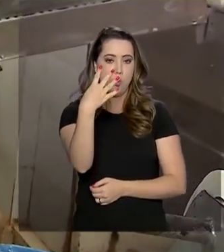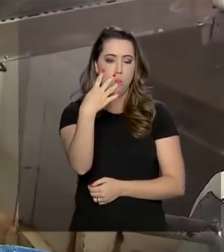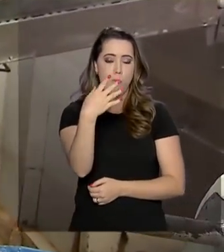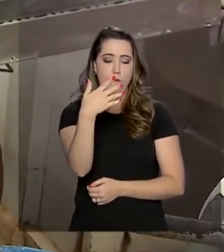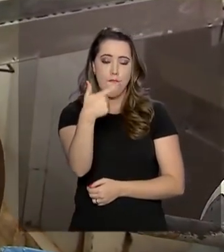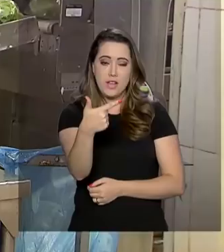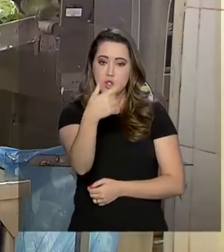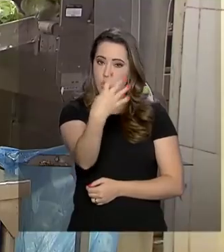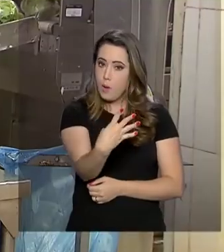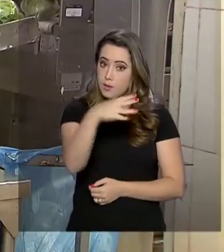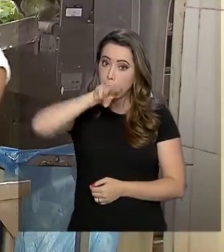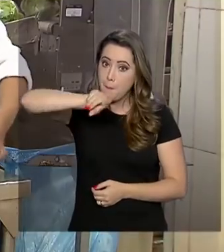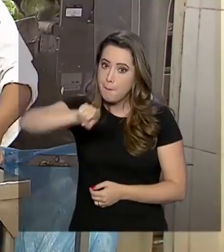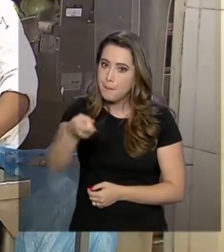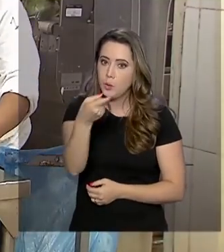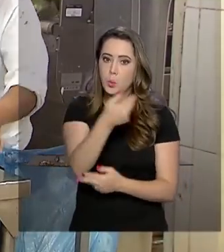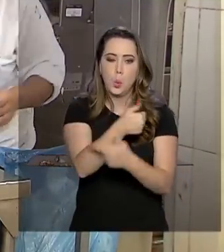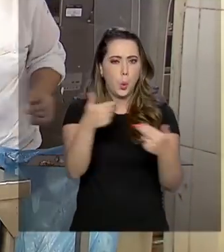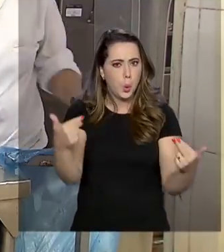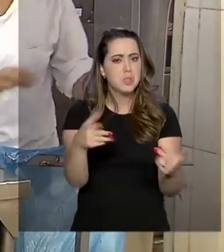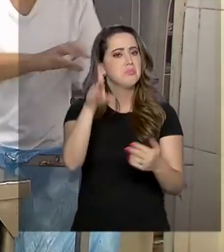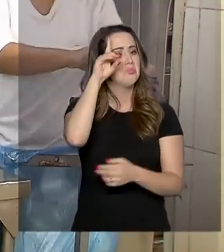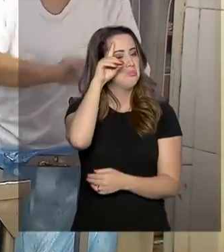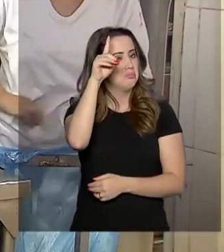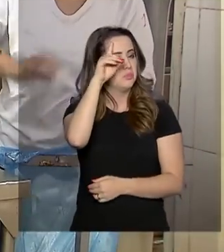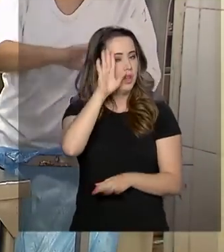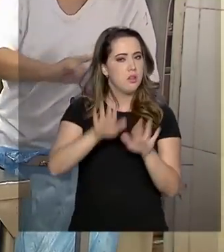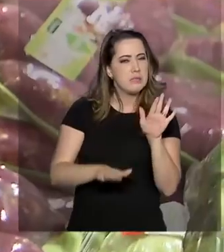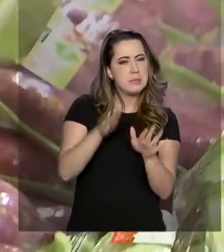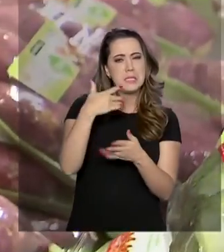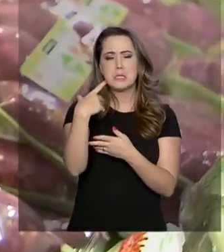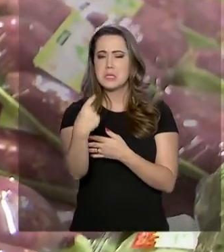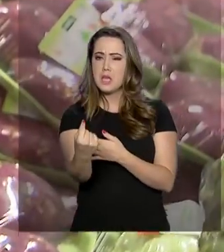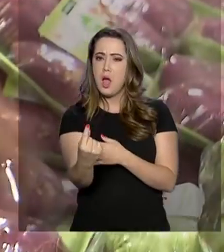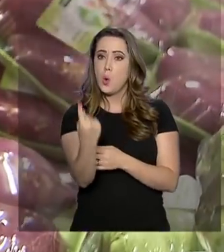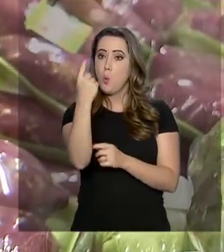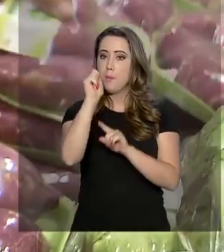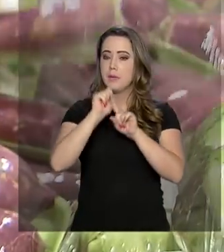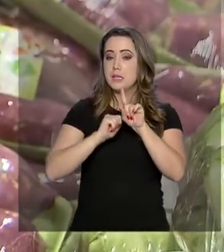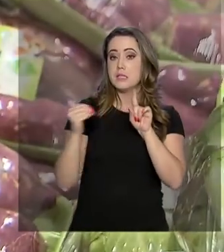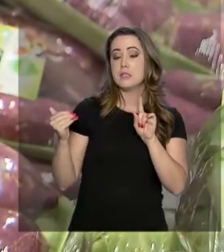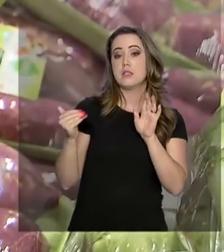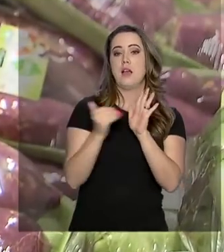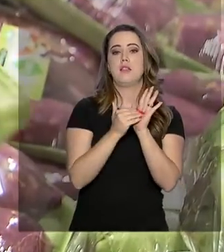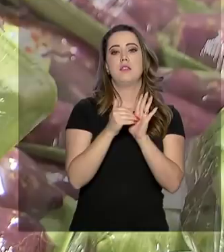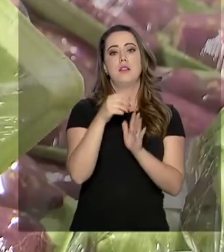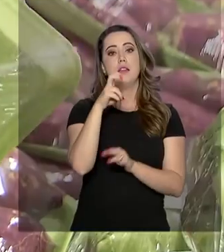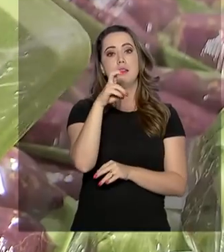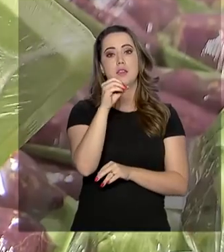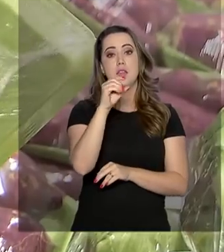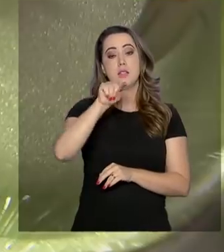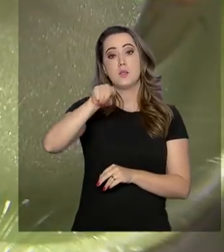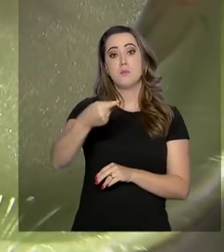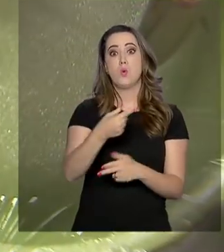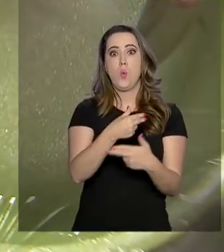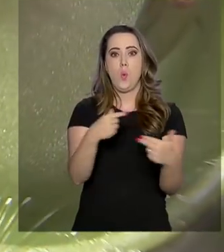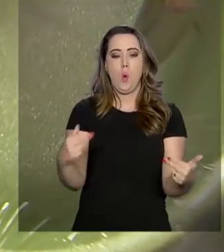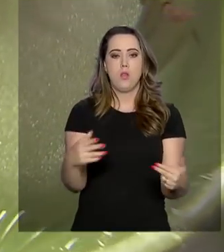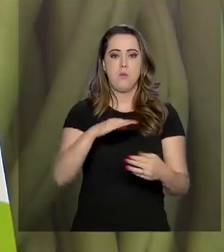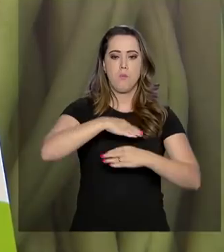itens por dia. Dependendo da estação, saem daqui em um mês até 500 mil produtos